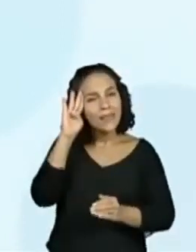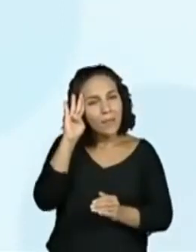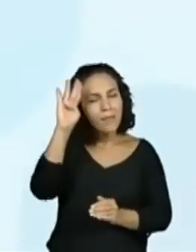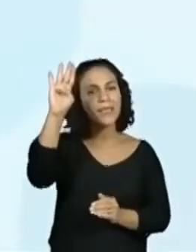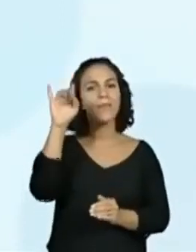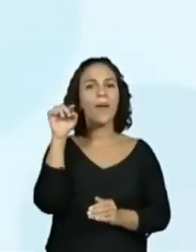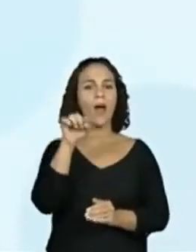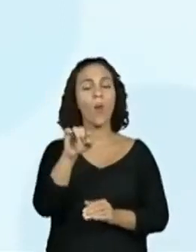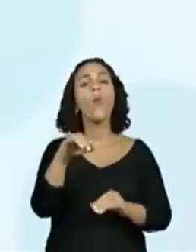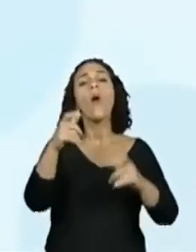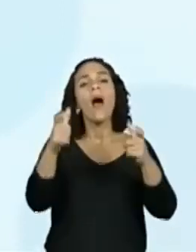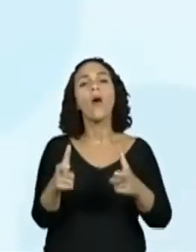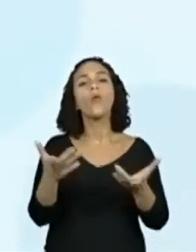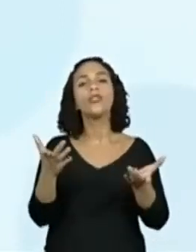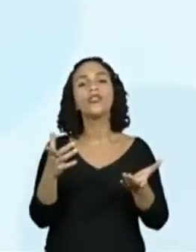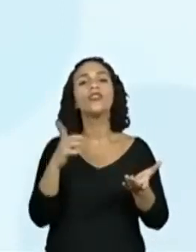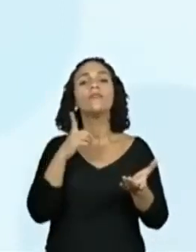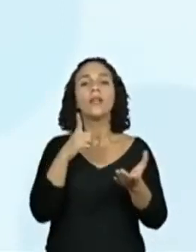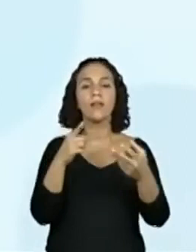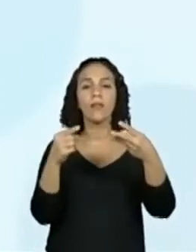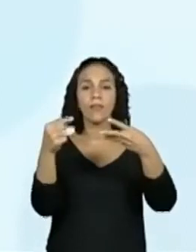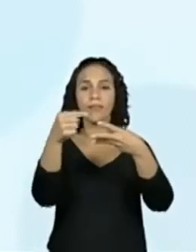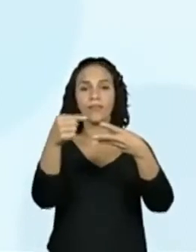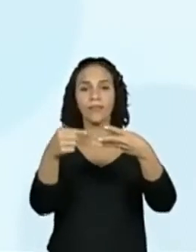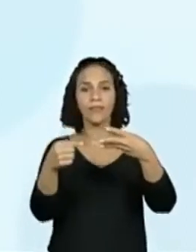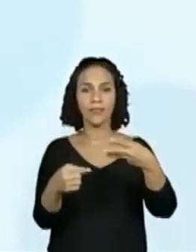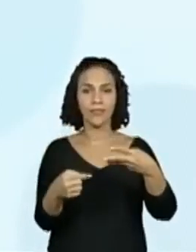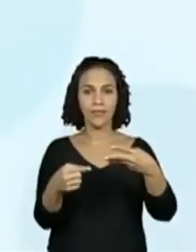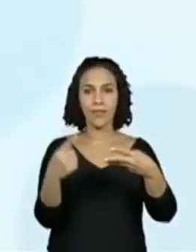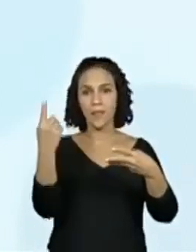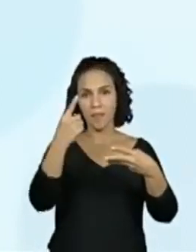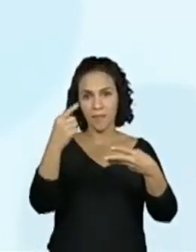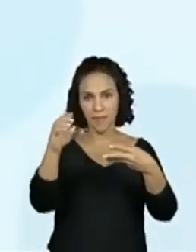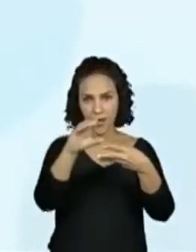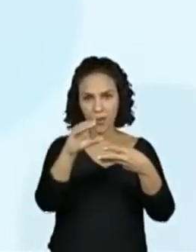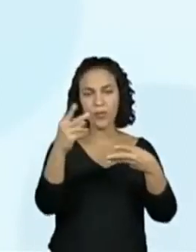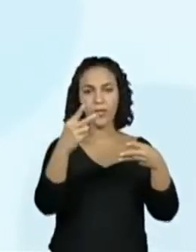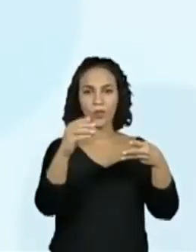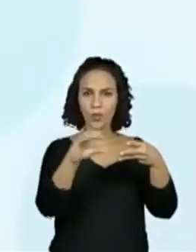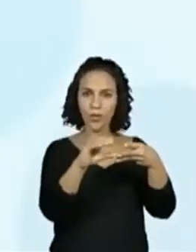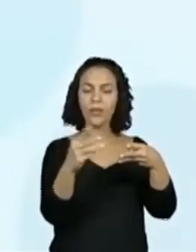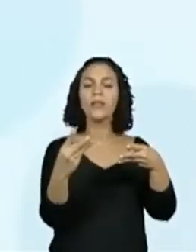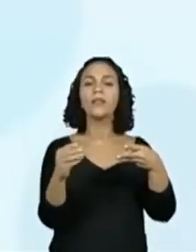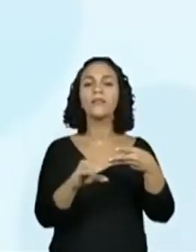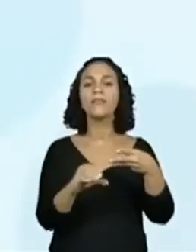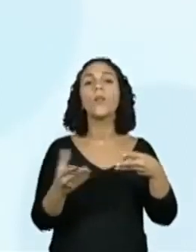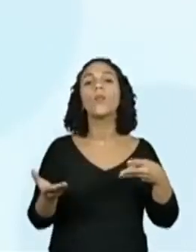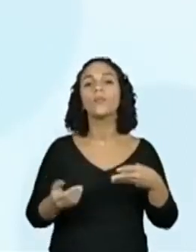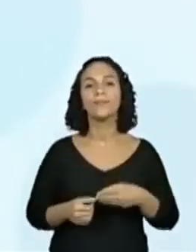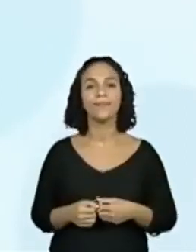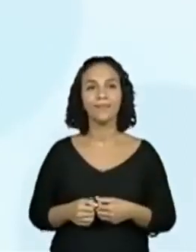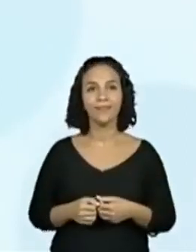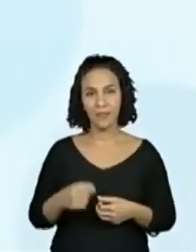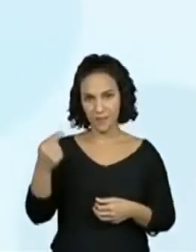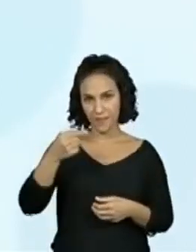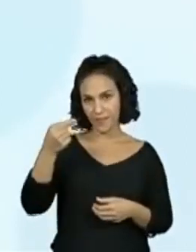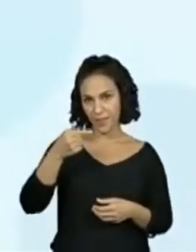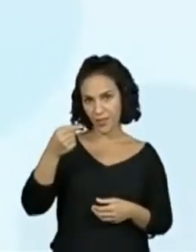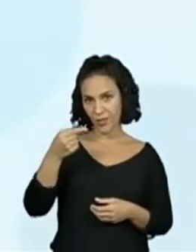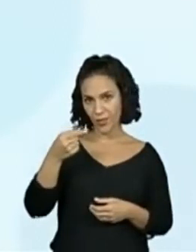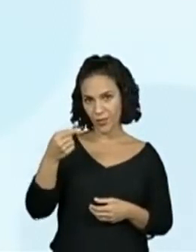Gumercindo Gonçalves de Sorocaba participando. Os alunos da Escola Professora Ana Maria Bento já disse que é o primeiro.